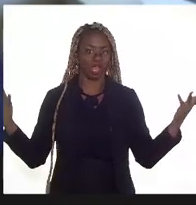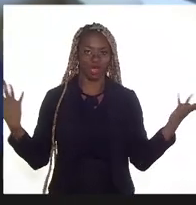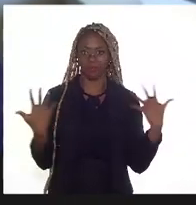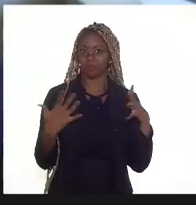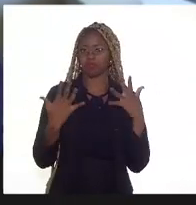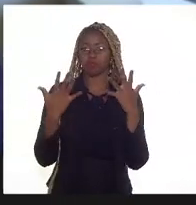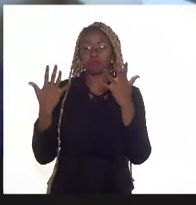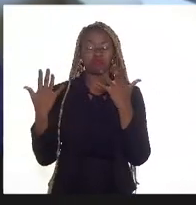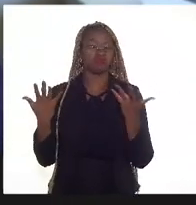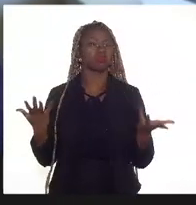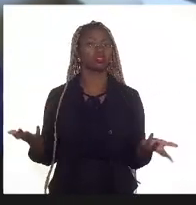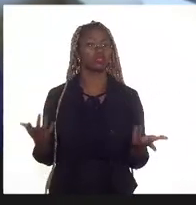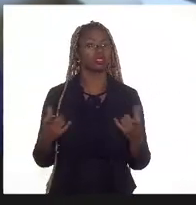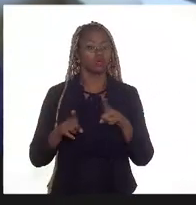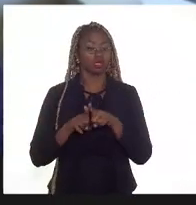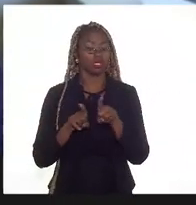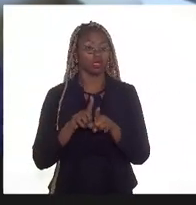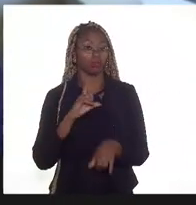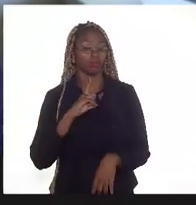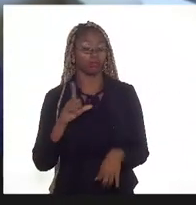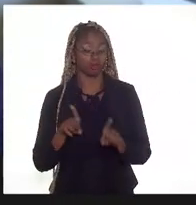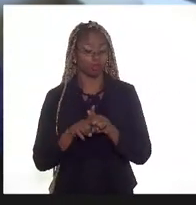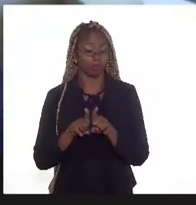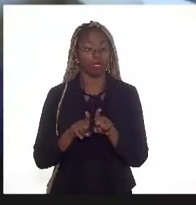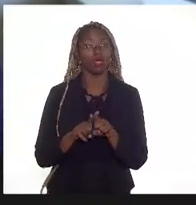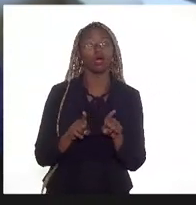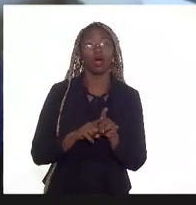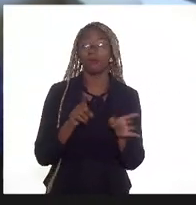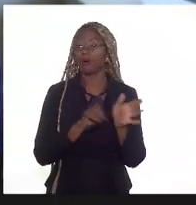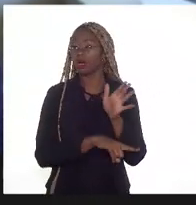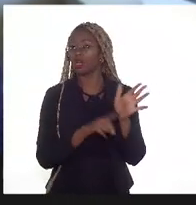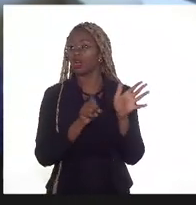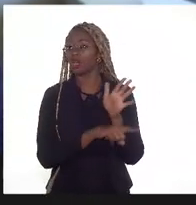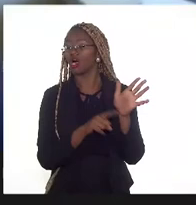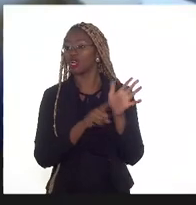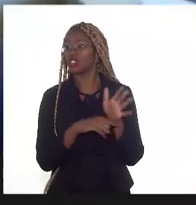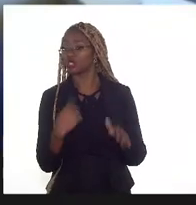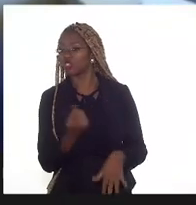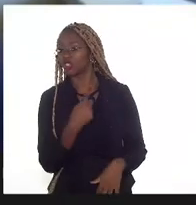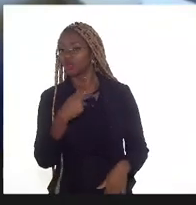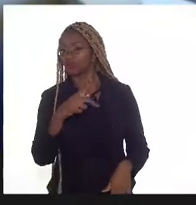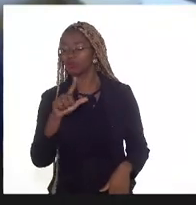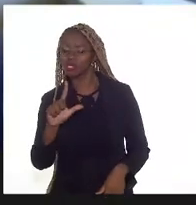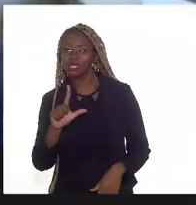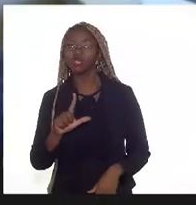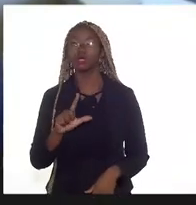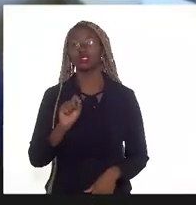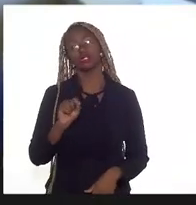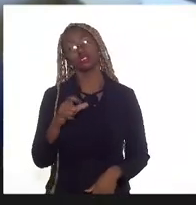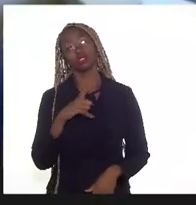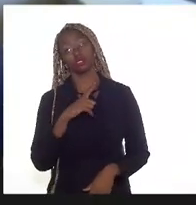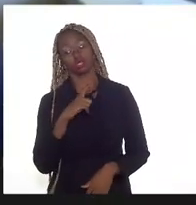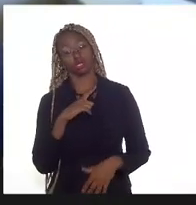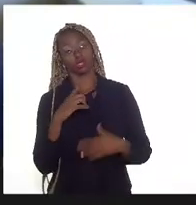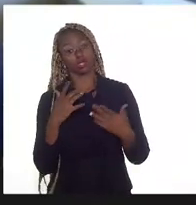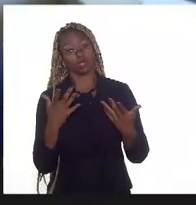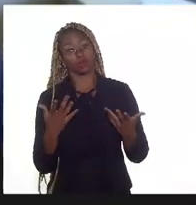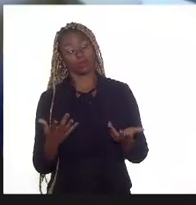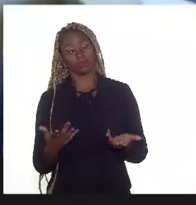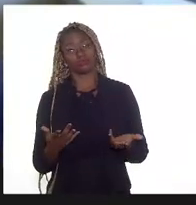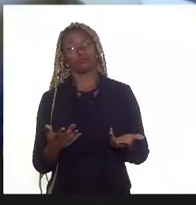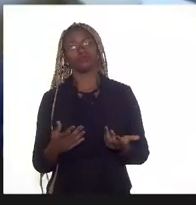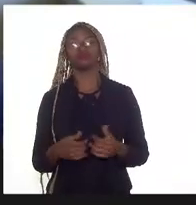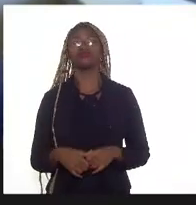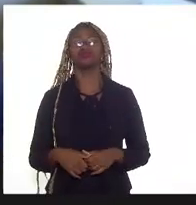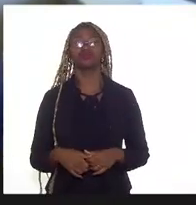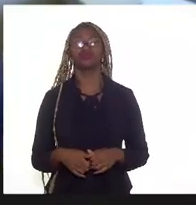se também aqueles taques tiveram algum abatimento das nossas pés. Porque se tiver, está